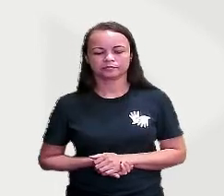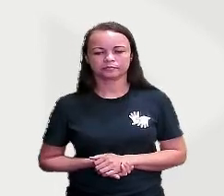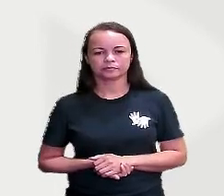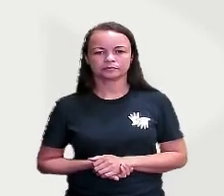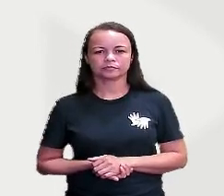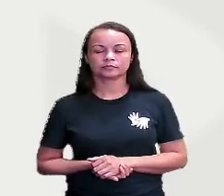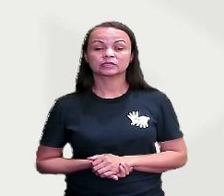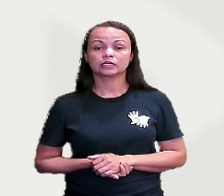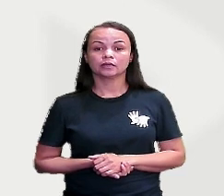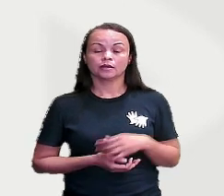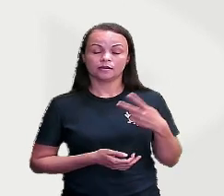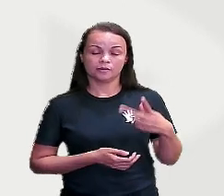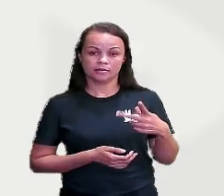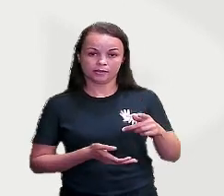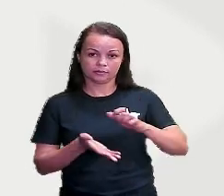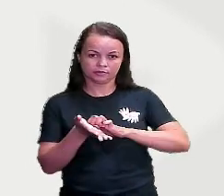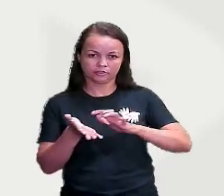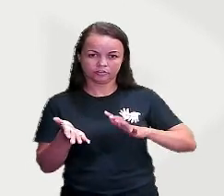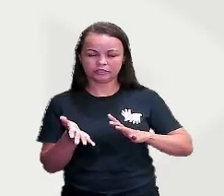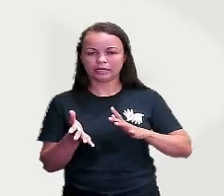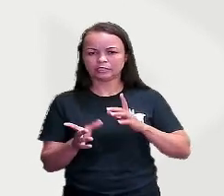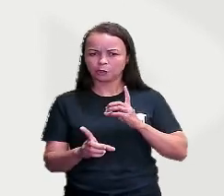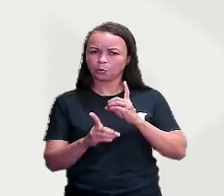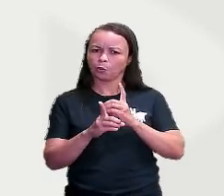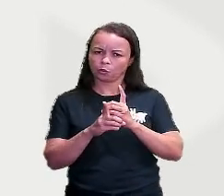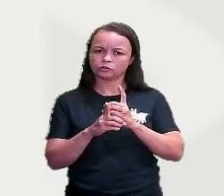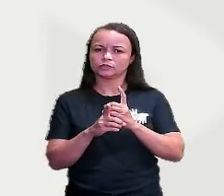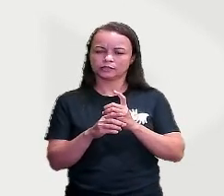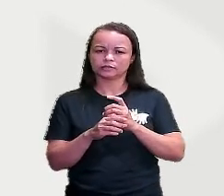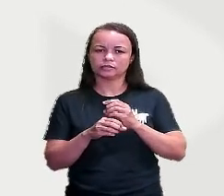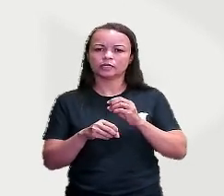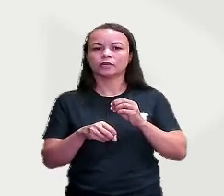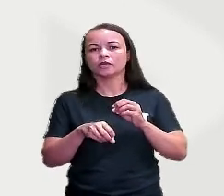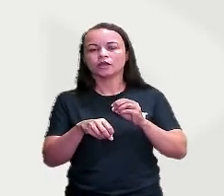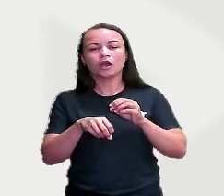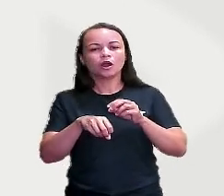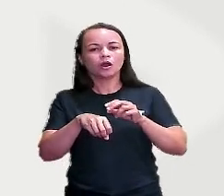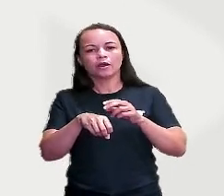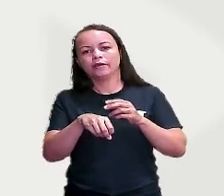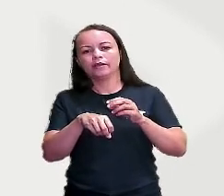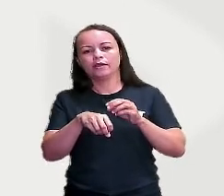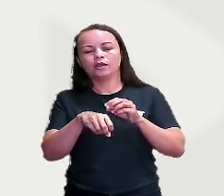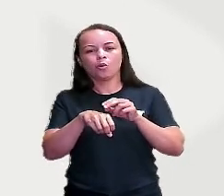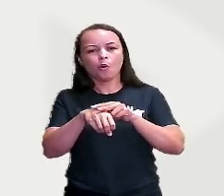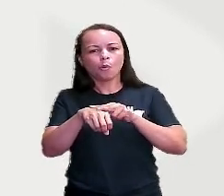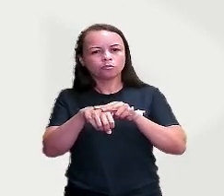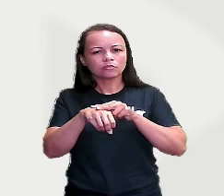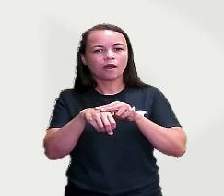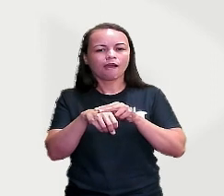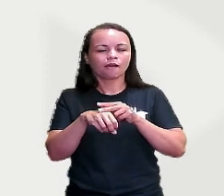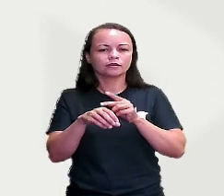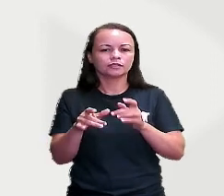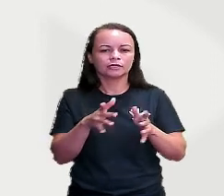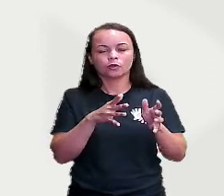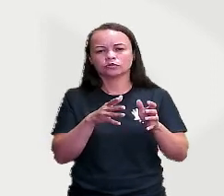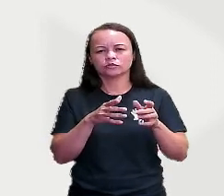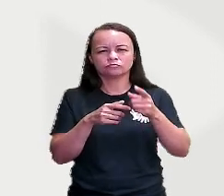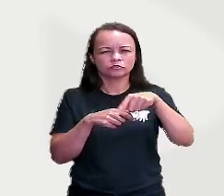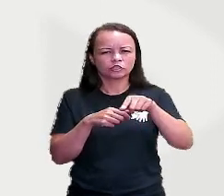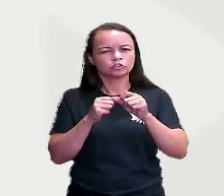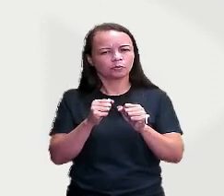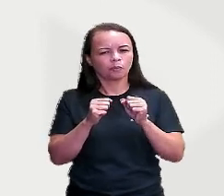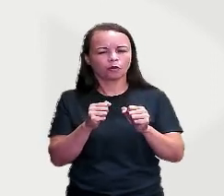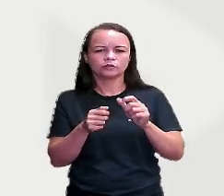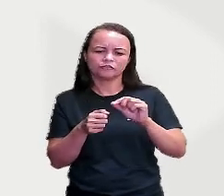Essa atividade, ela também encontra-se online, na internet, onde vocês podem estar pesquisando e realizando na